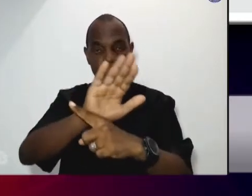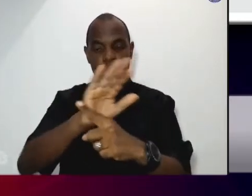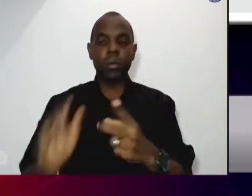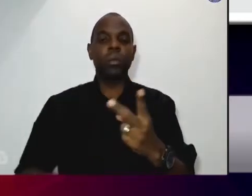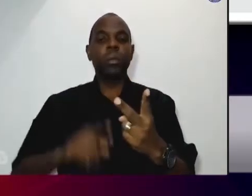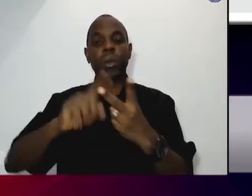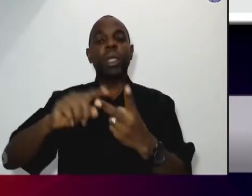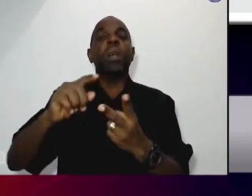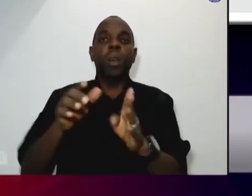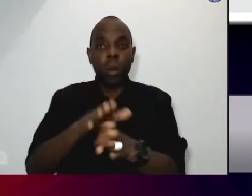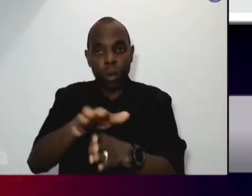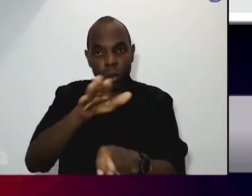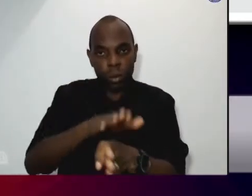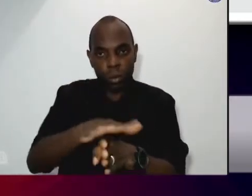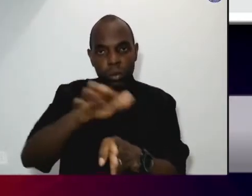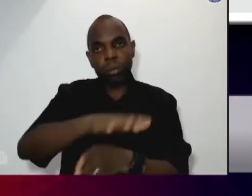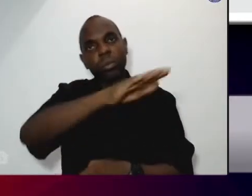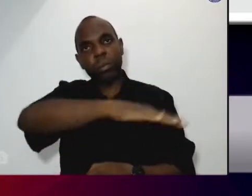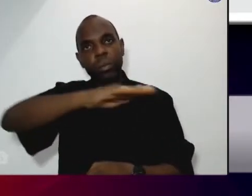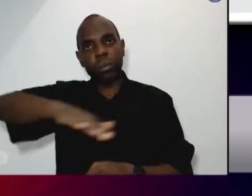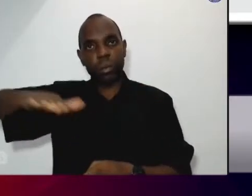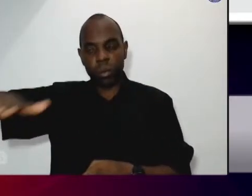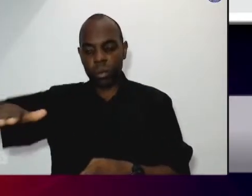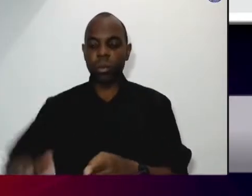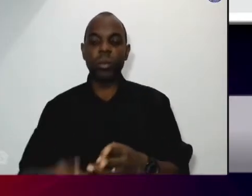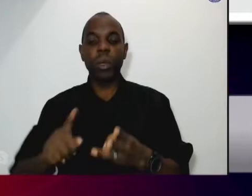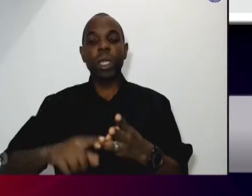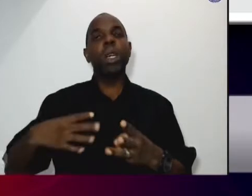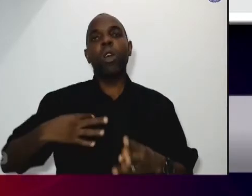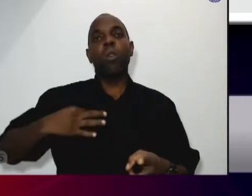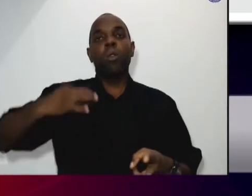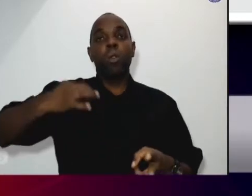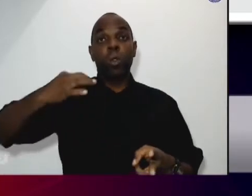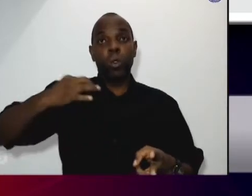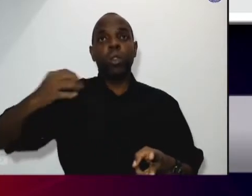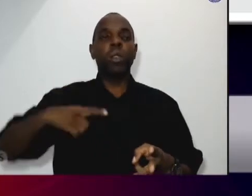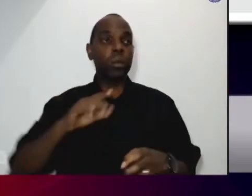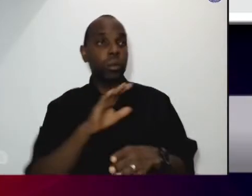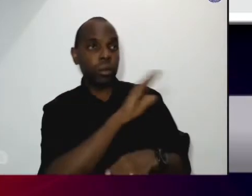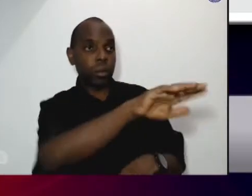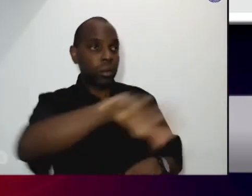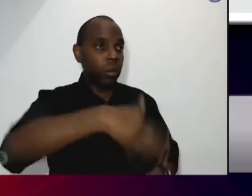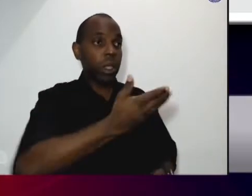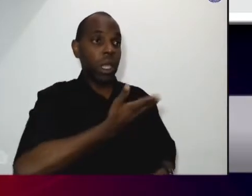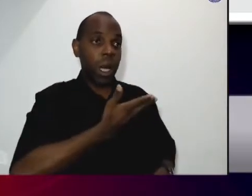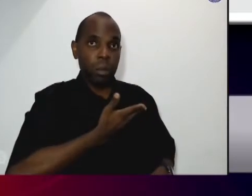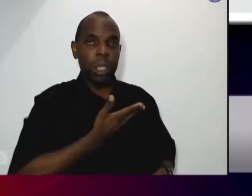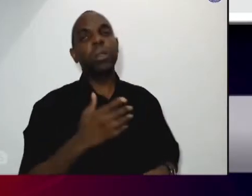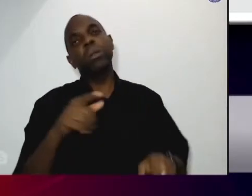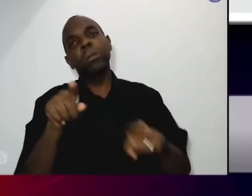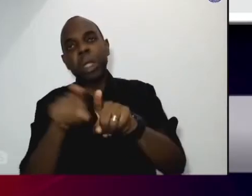da Criança e Adolescente voluntários amigos do Nutras e empresas parceiras.